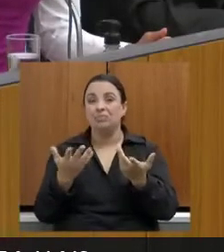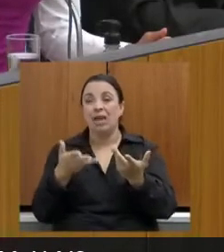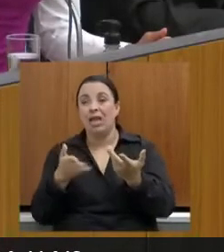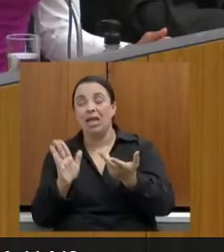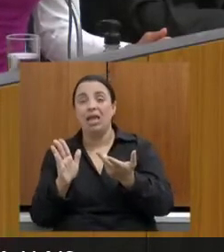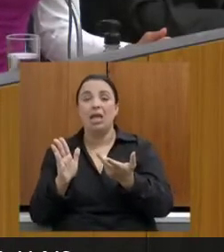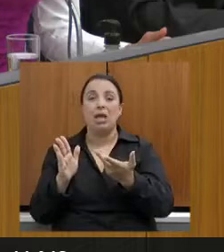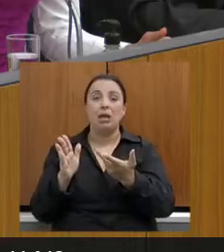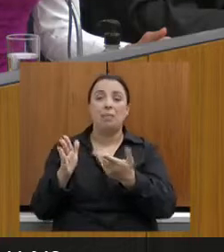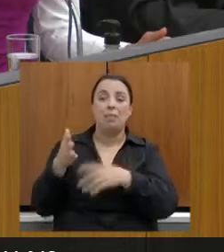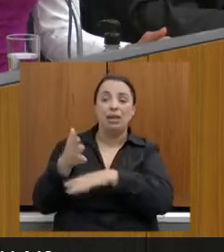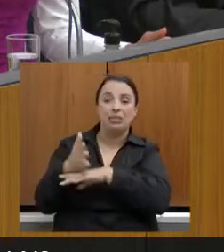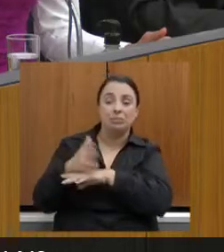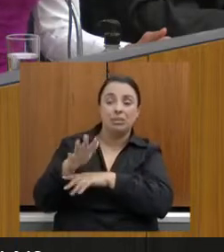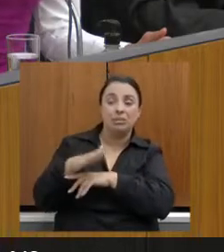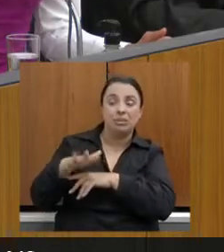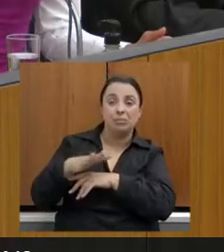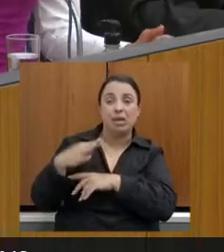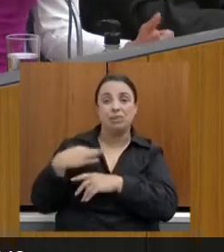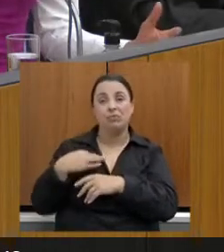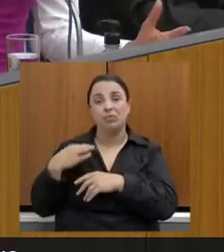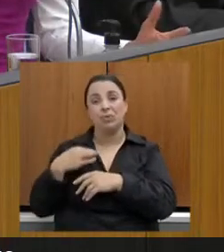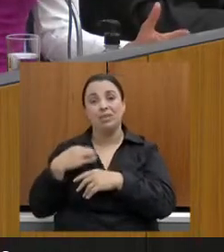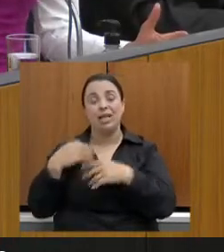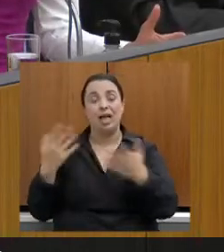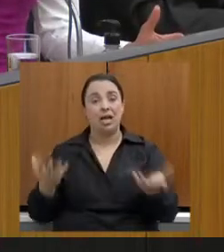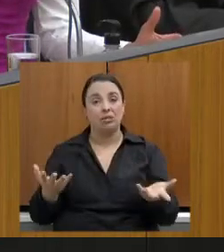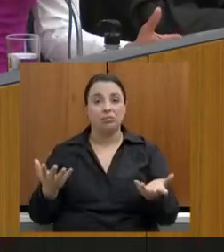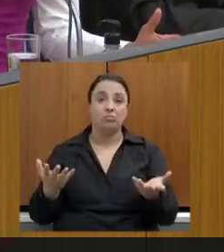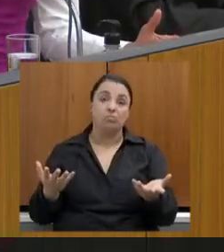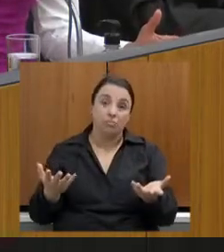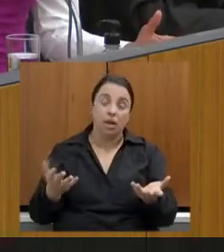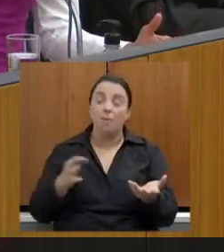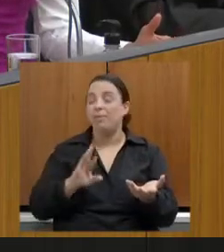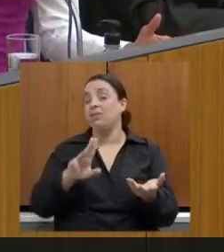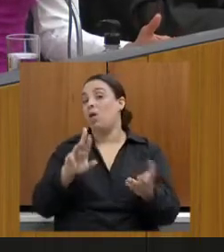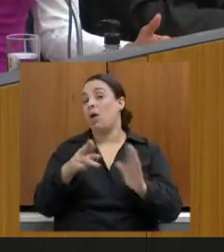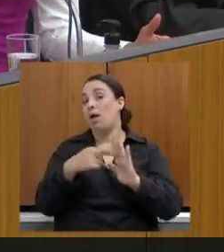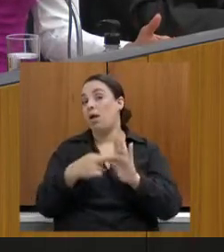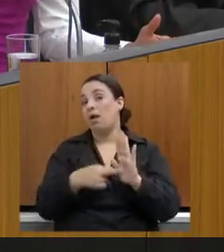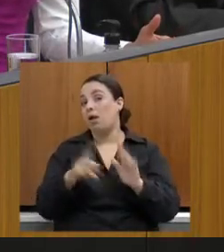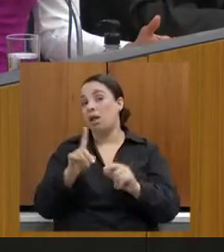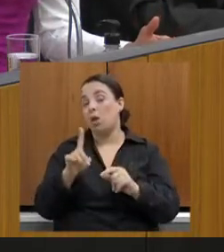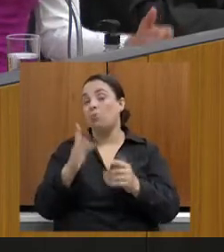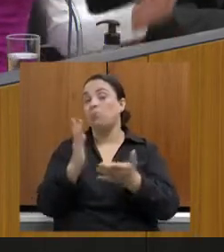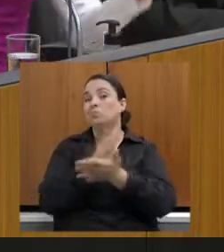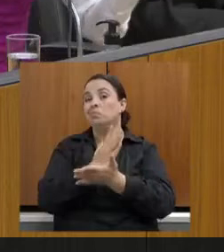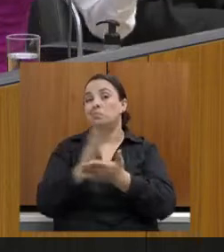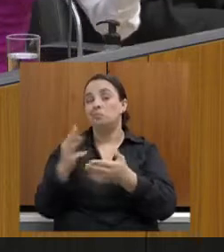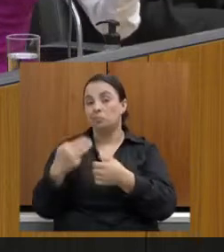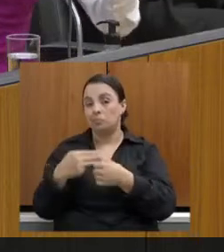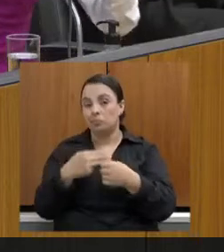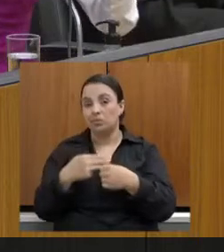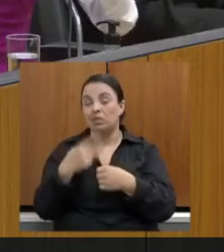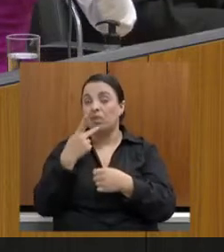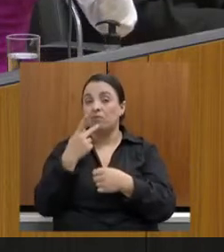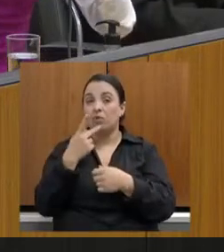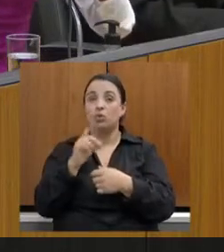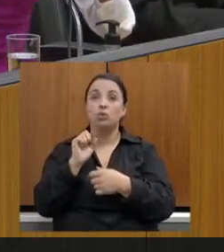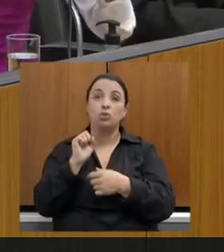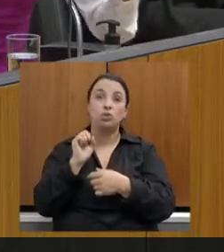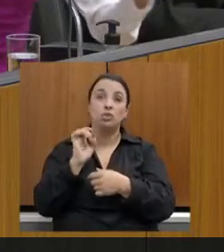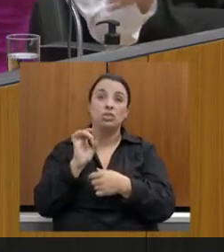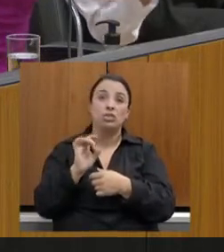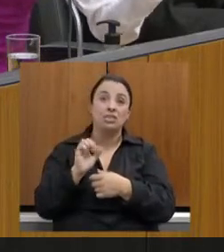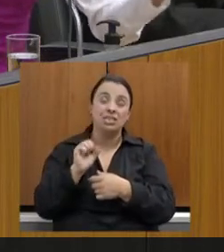desse espaço de forma voluntária e contribuir. Mas não é regra, porque a gente teve exemplos de municípios que falaram que somente quando o município é muito